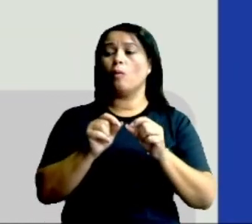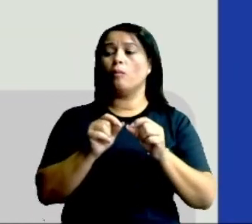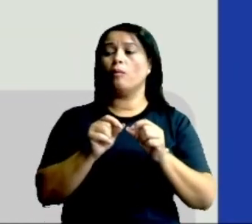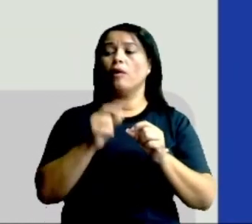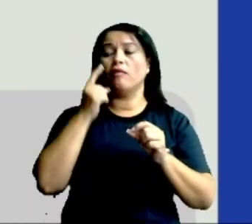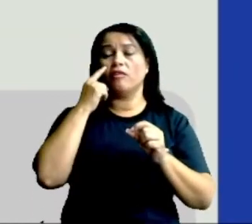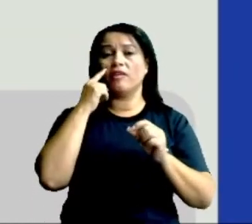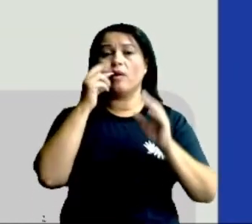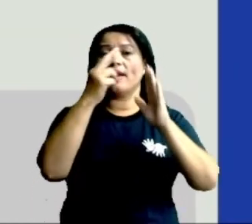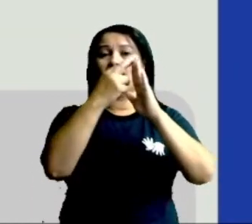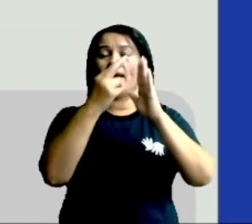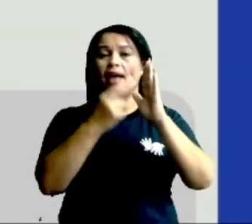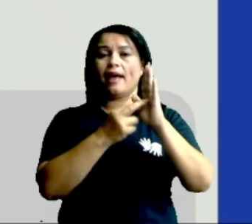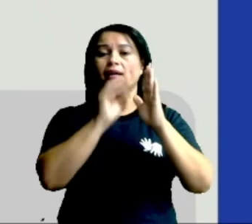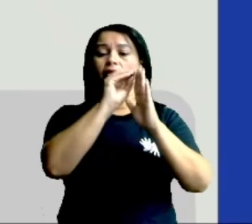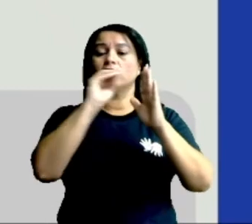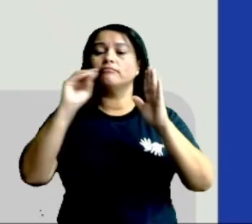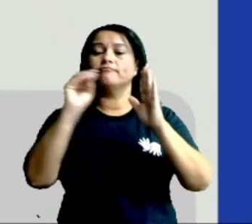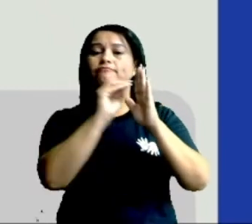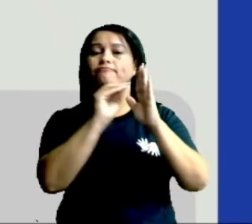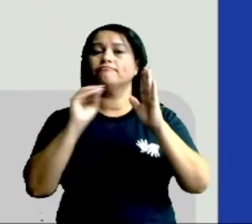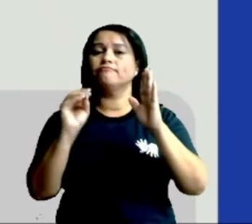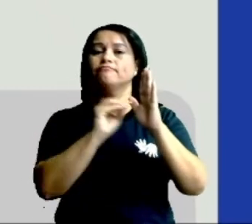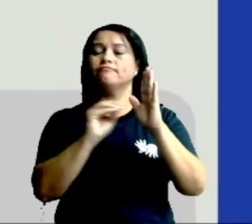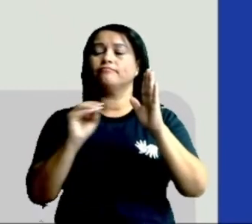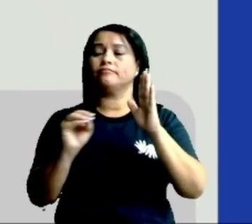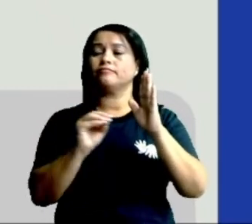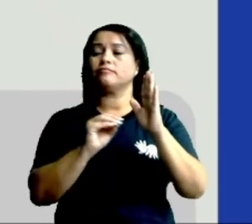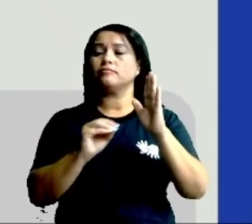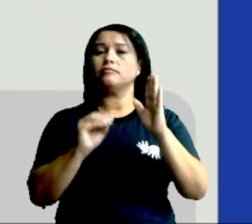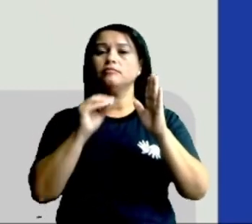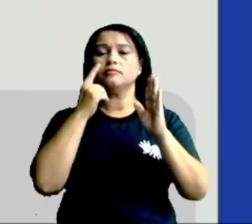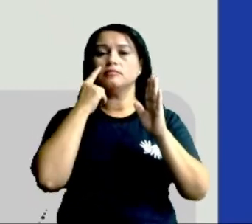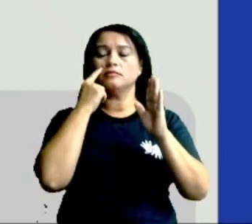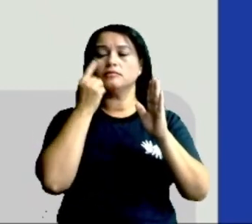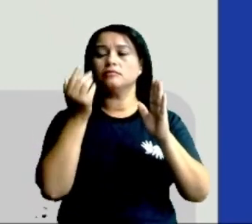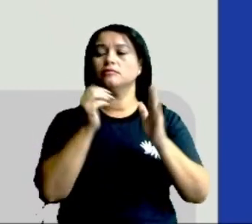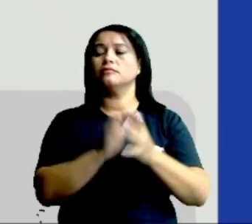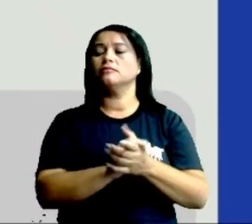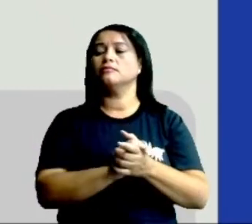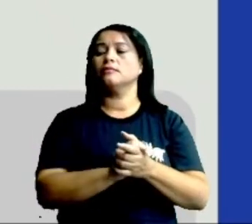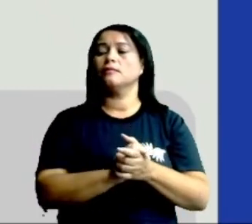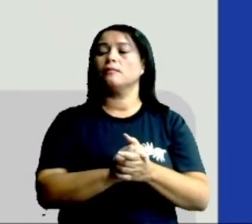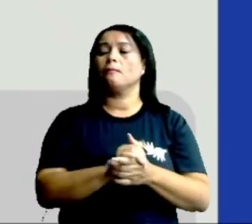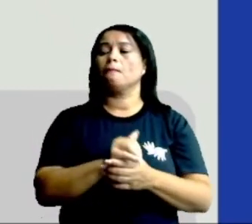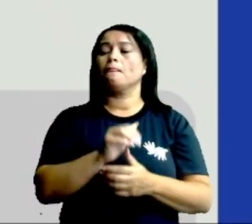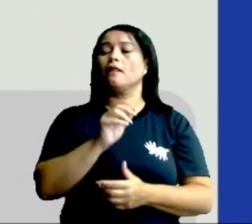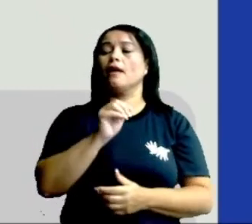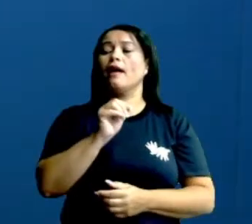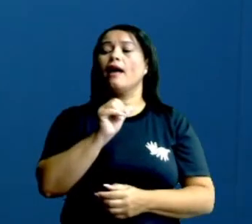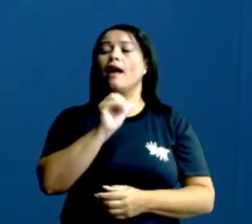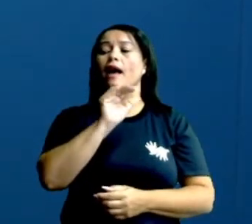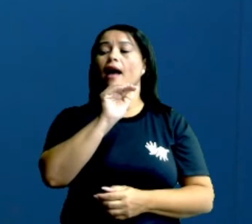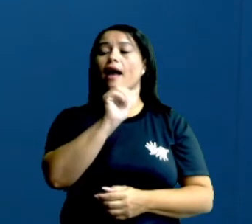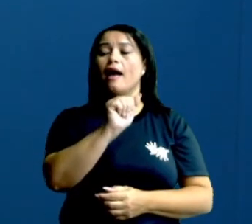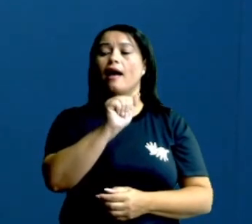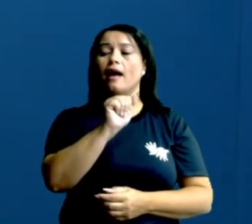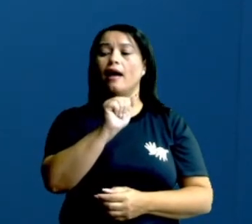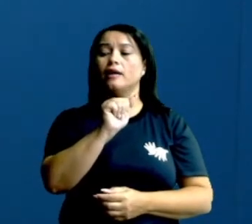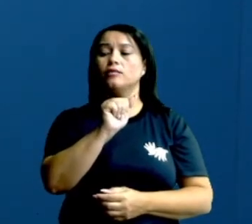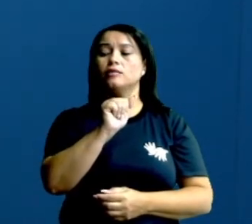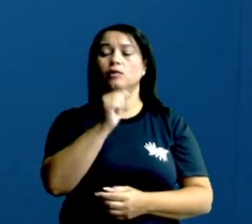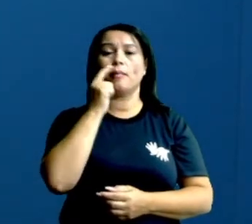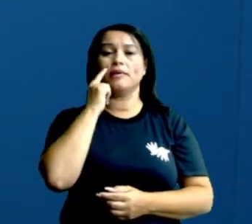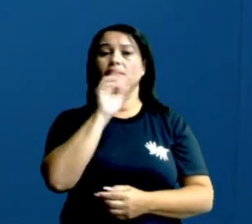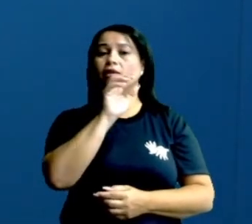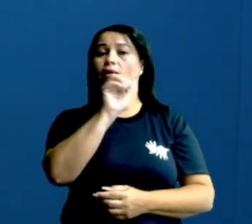na minha fórmula e substituir. Não isso? A minha área do círculo é igual a quanto? A área do círculo, eu isolei a área do